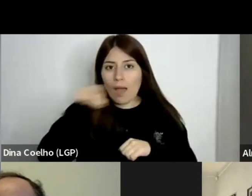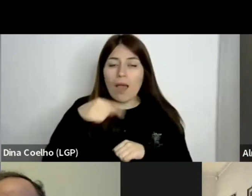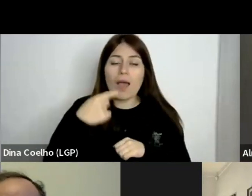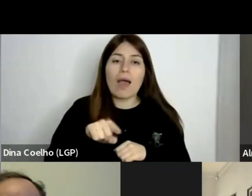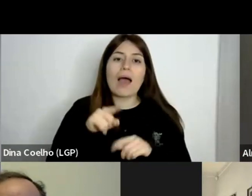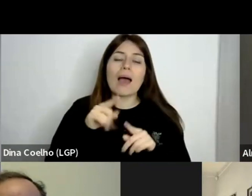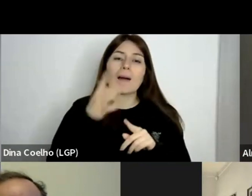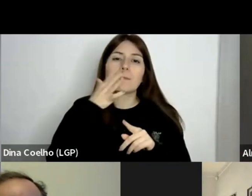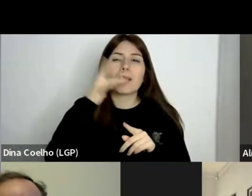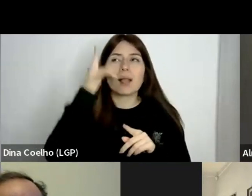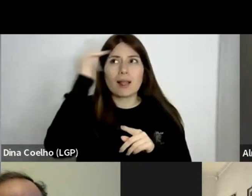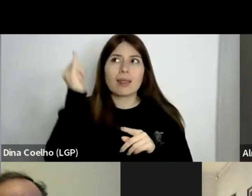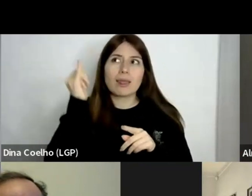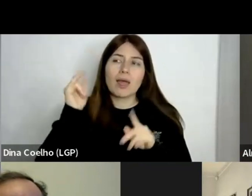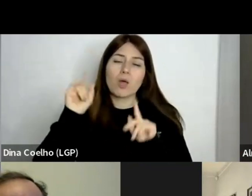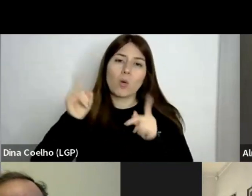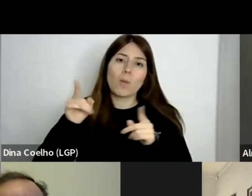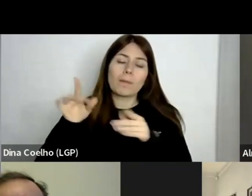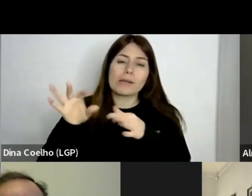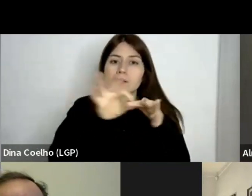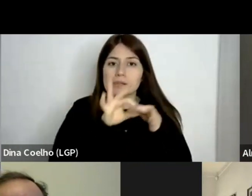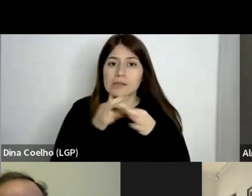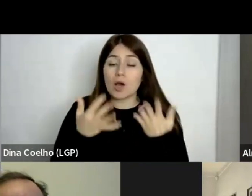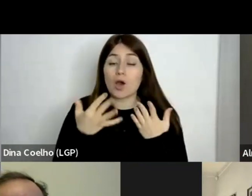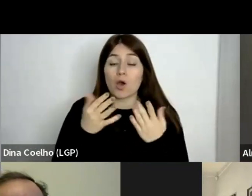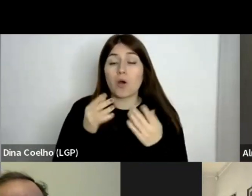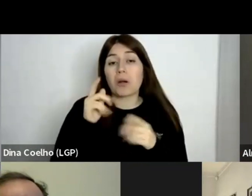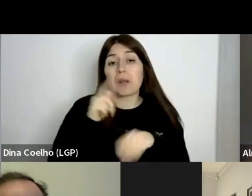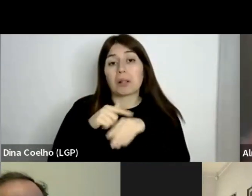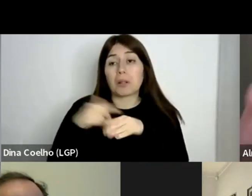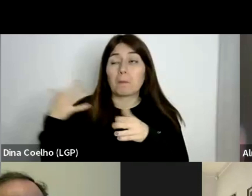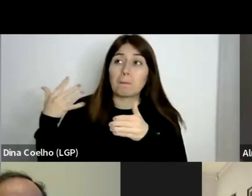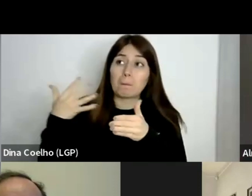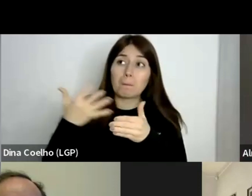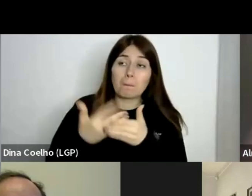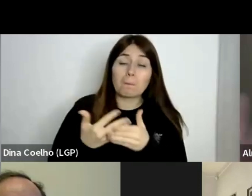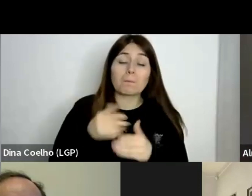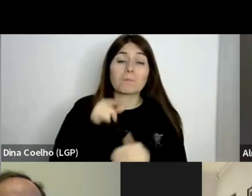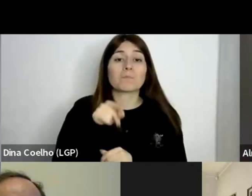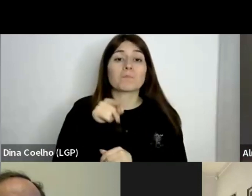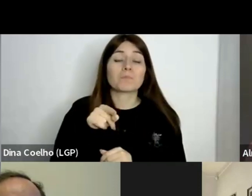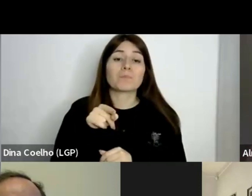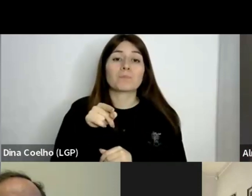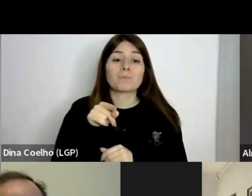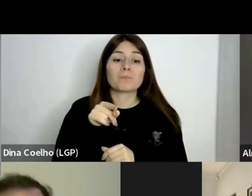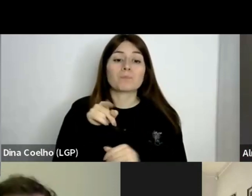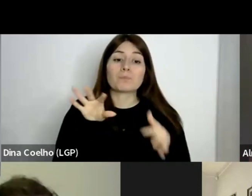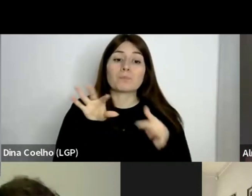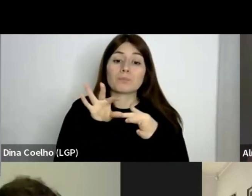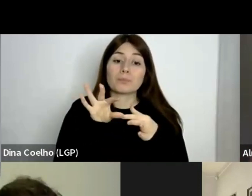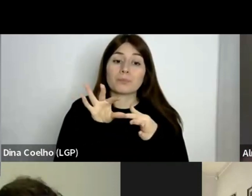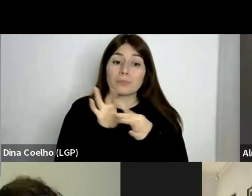alguns anos atrás, mas que se está a acentuar cada vez mais, um consenso transideológico em torno da